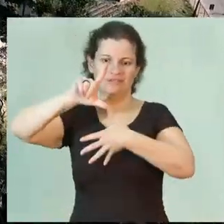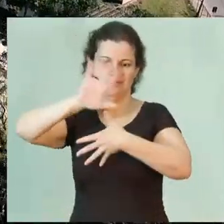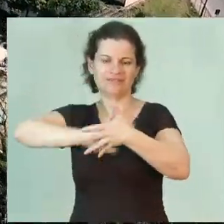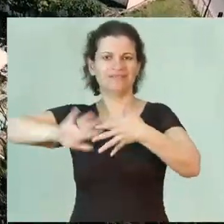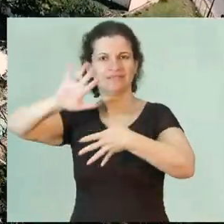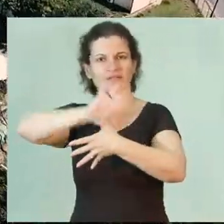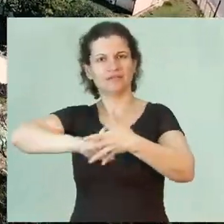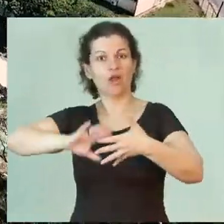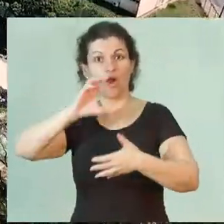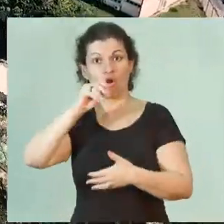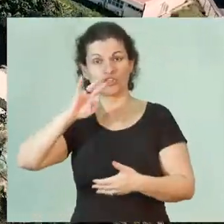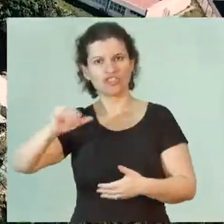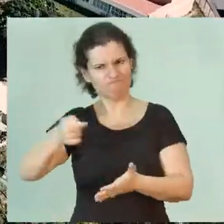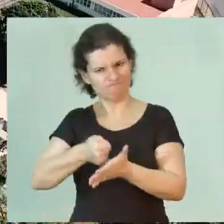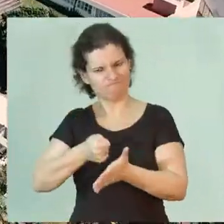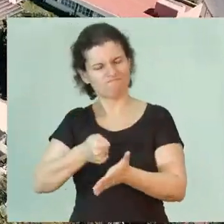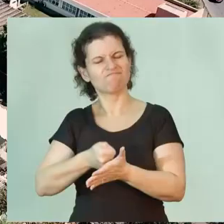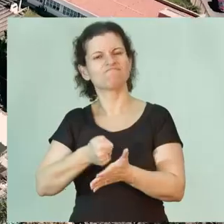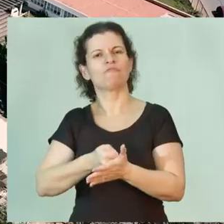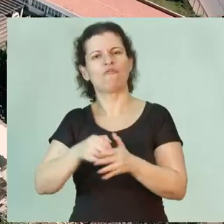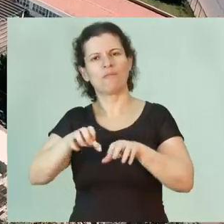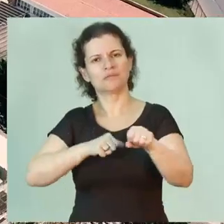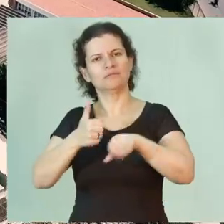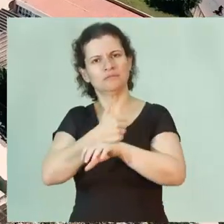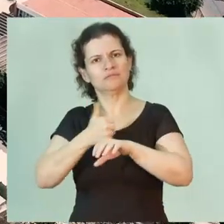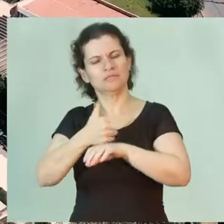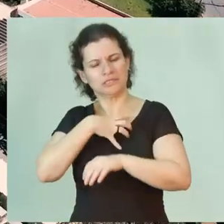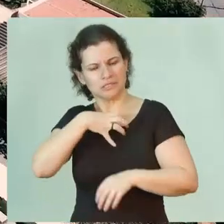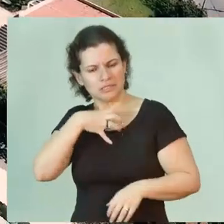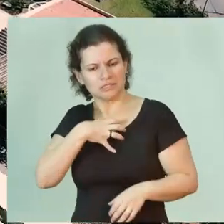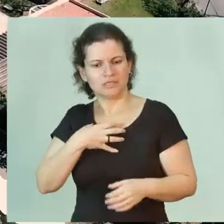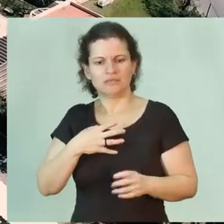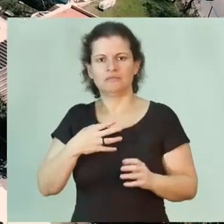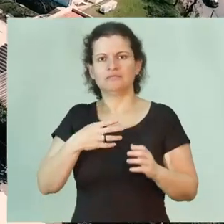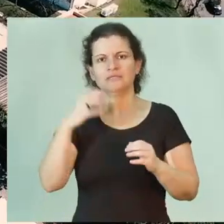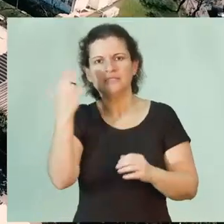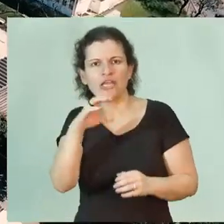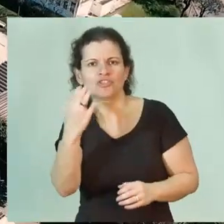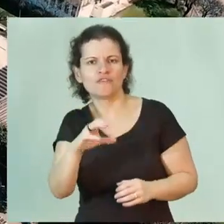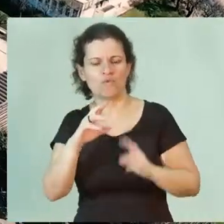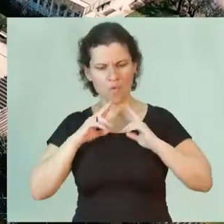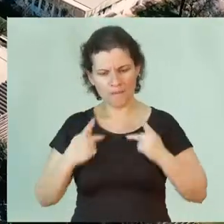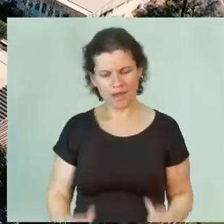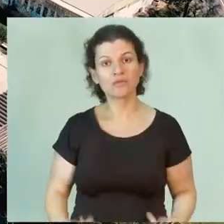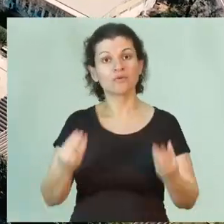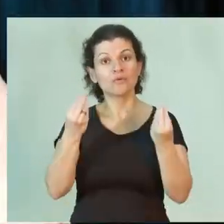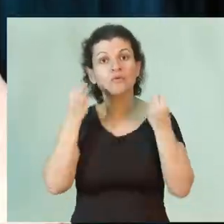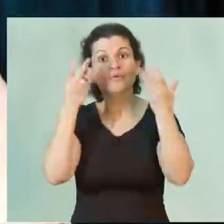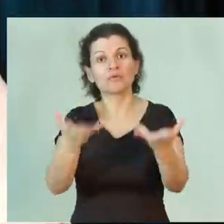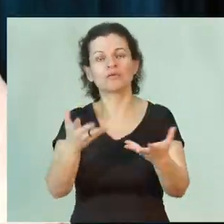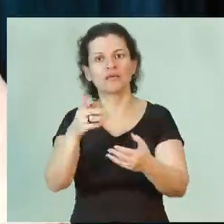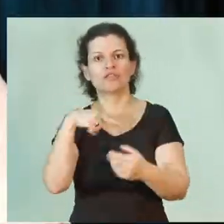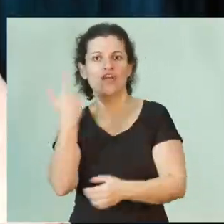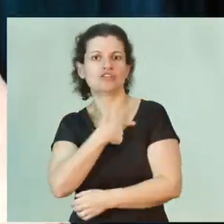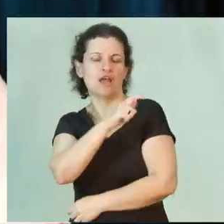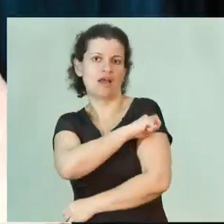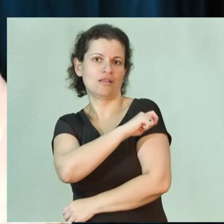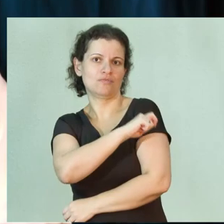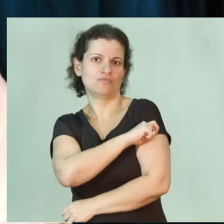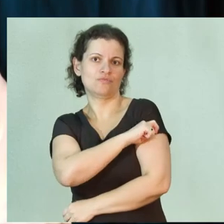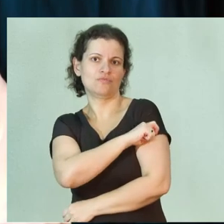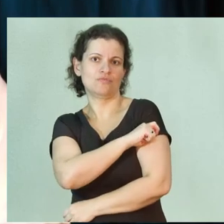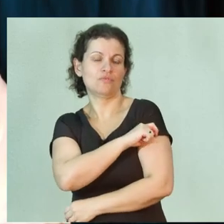alia rigor na formação profissional, com espírito científico e humanístico, para proporcionar aos nossos estudantes